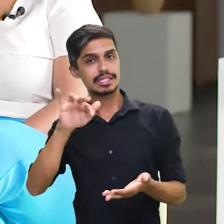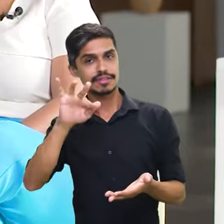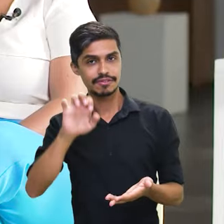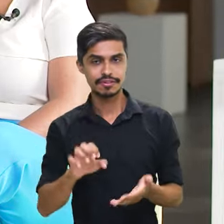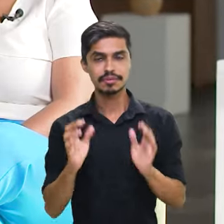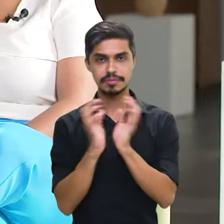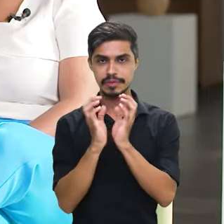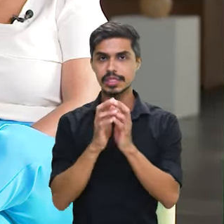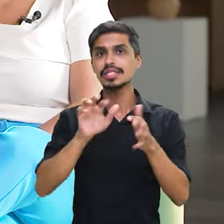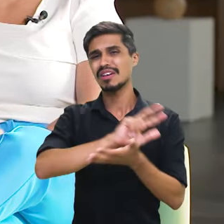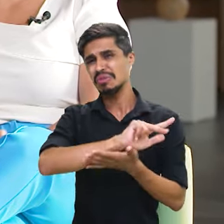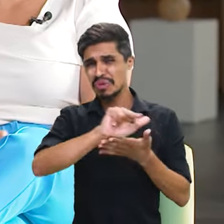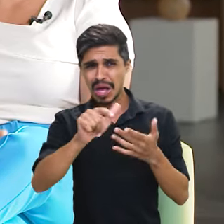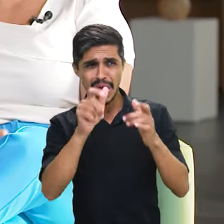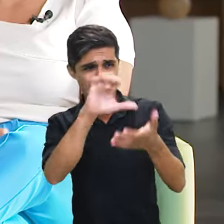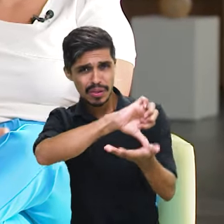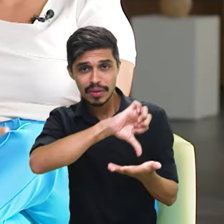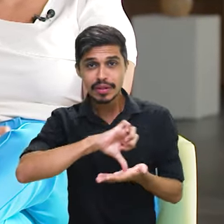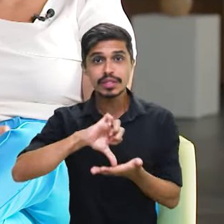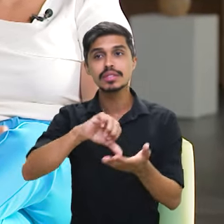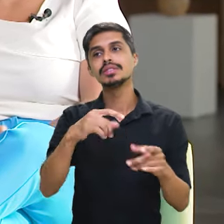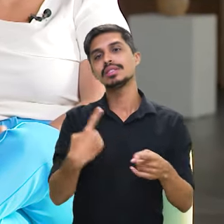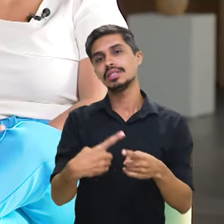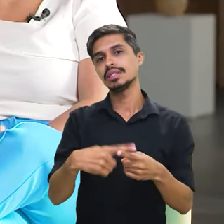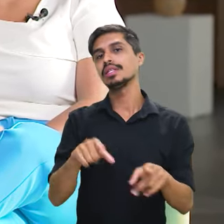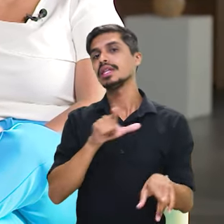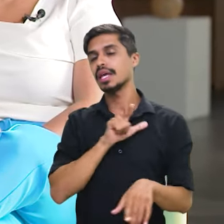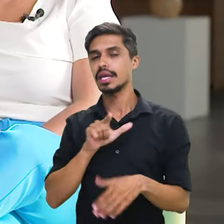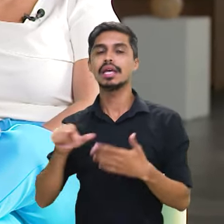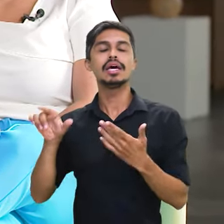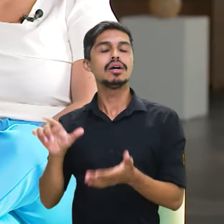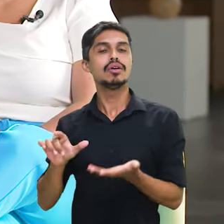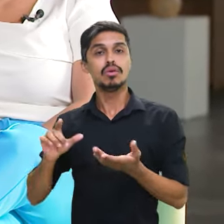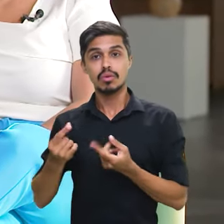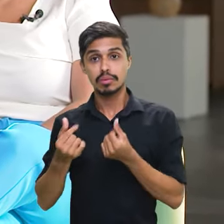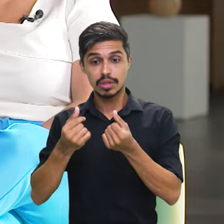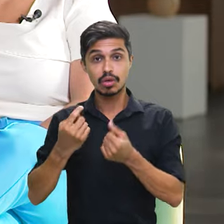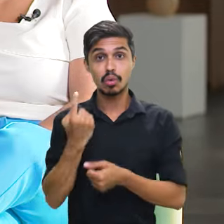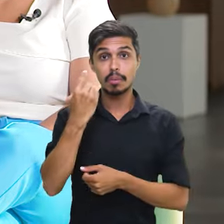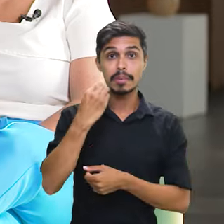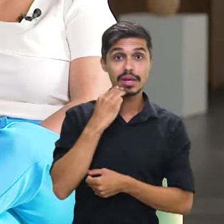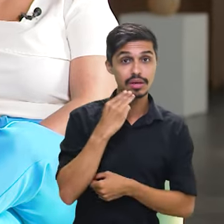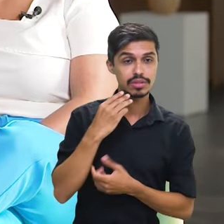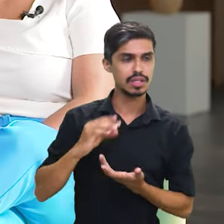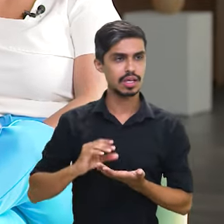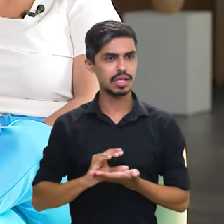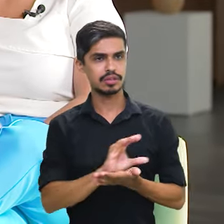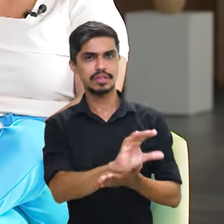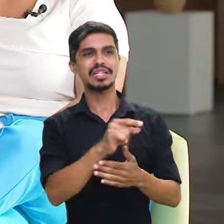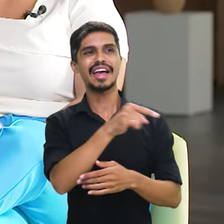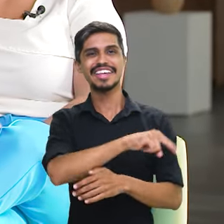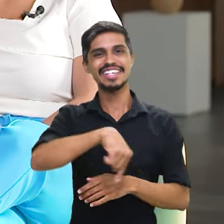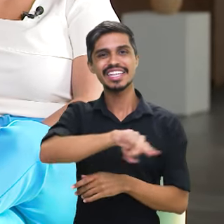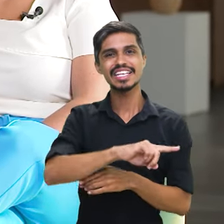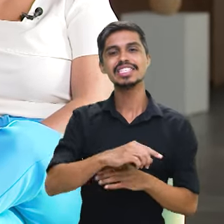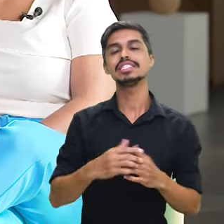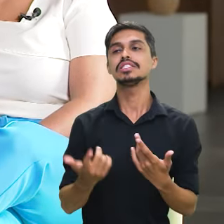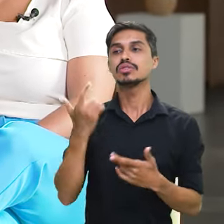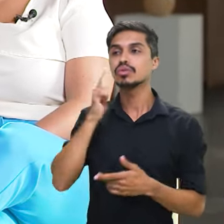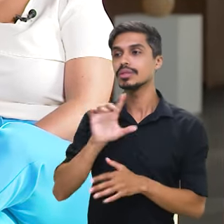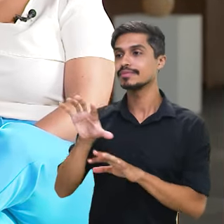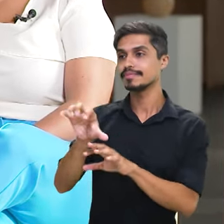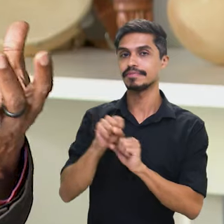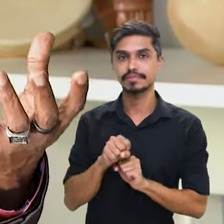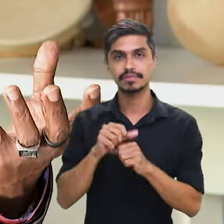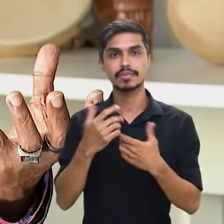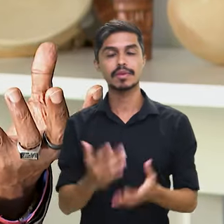O que isso quer dizer? Que vai haver um recurso disponível de um milhão de reais para que essas populações da periferia possam acessar. De um